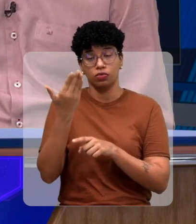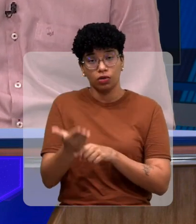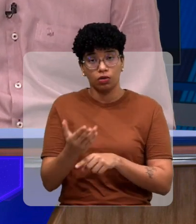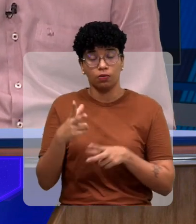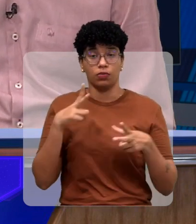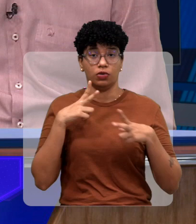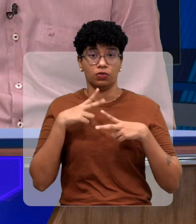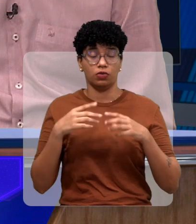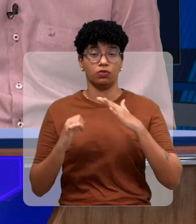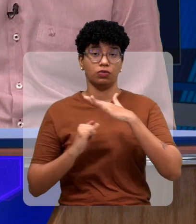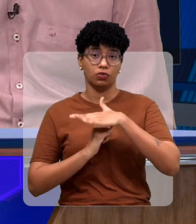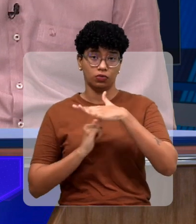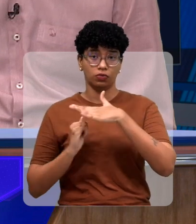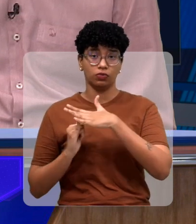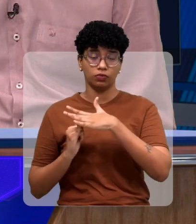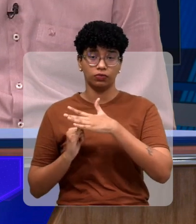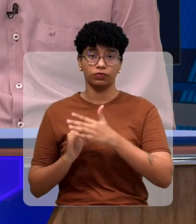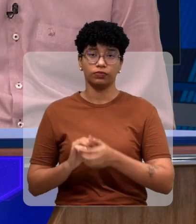instituição